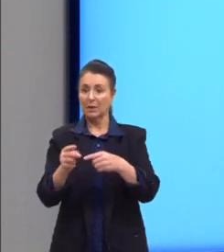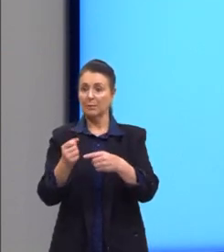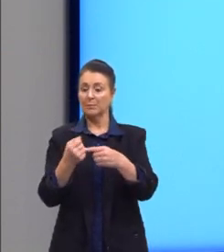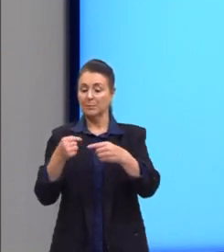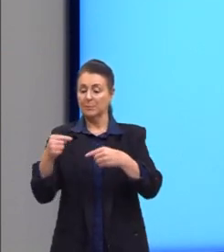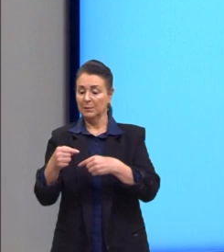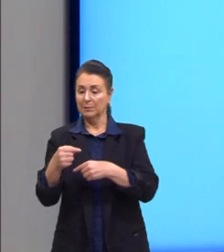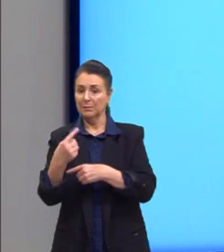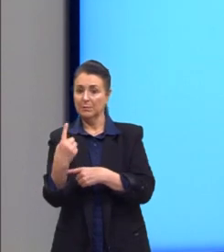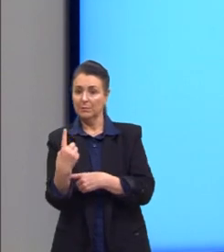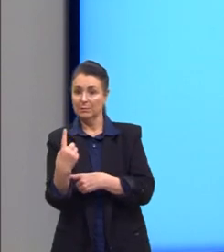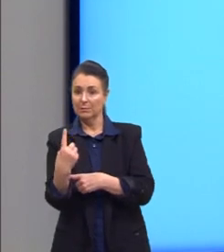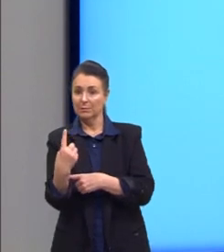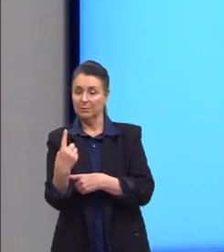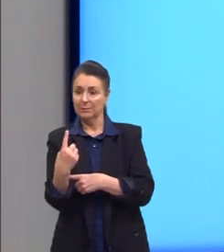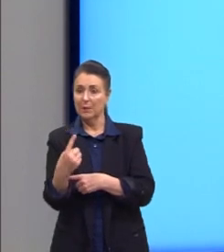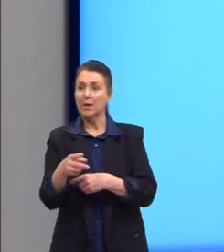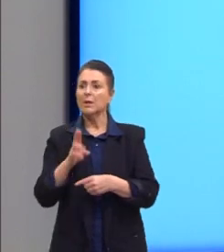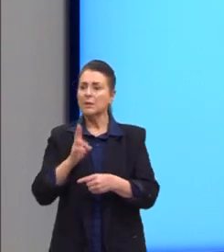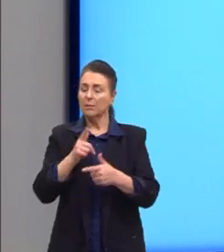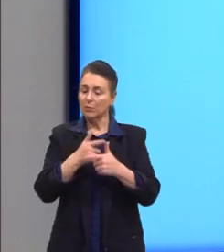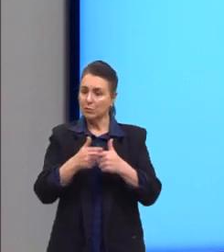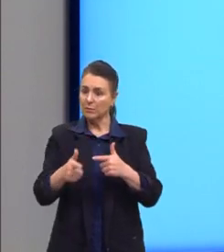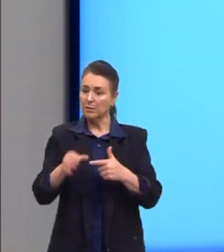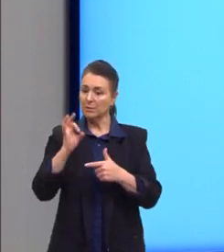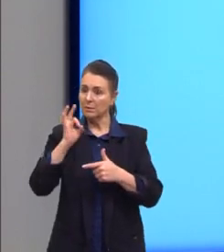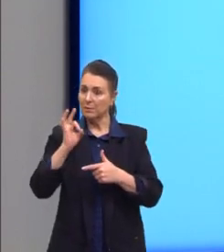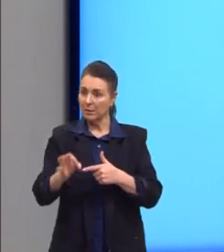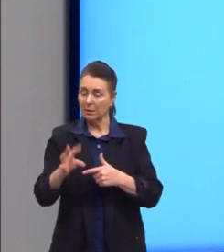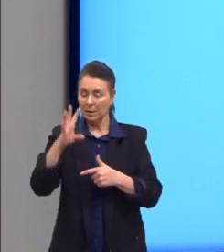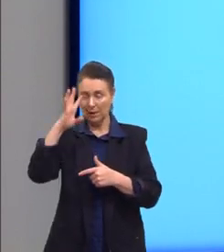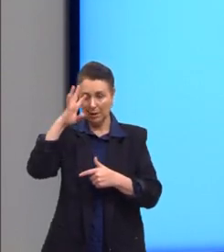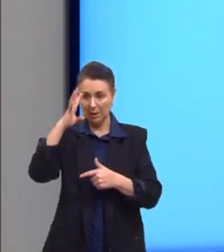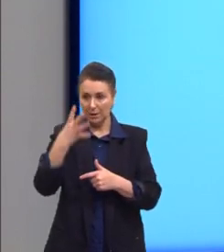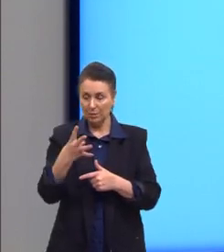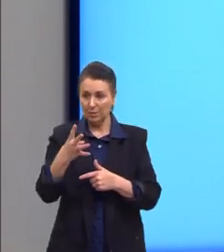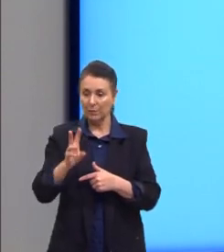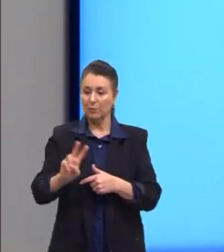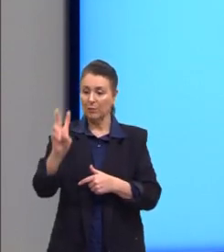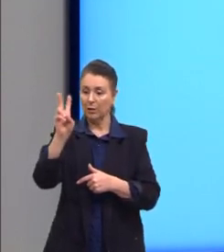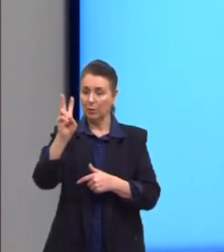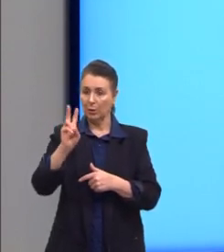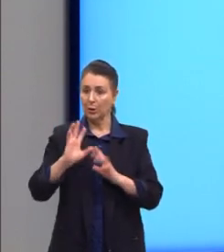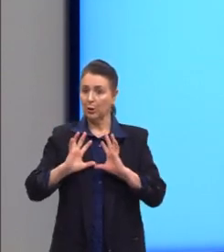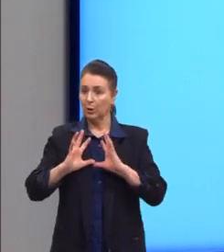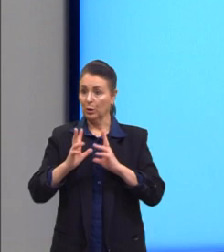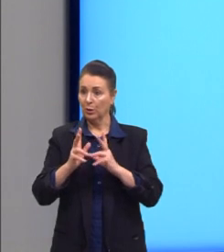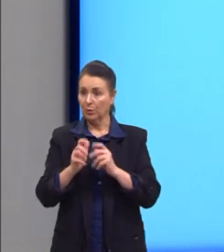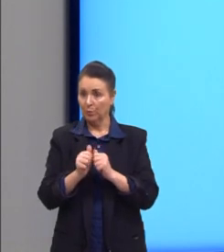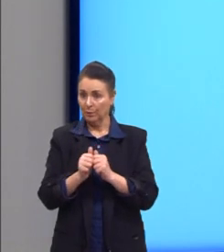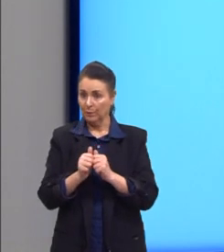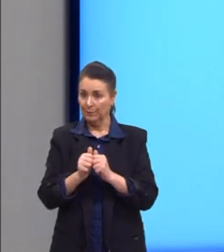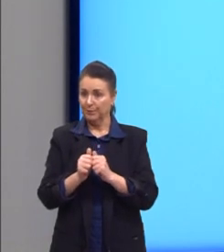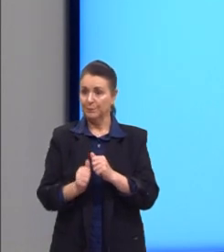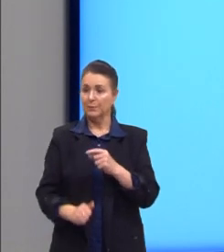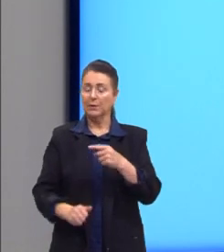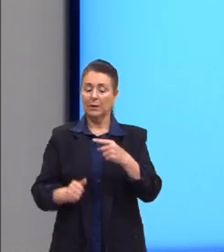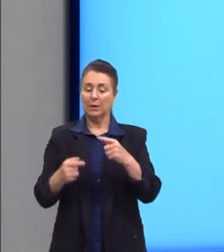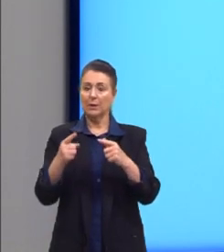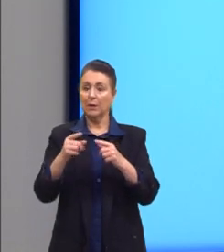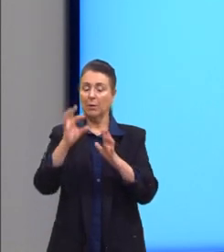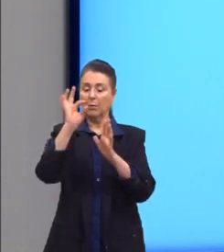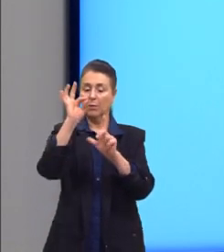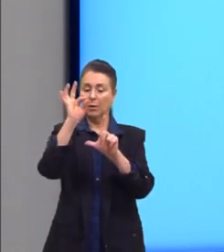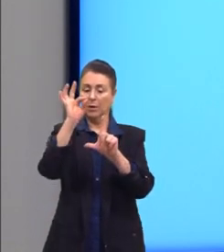Sempre que for uma divisão exata, a gente pode resolver e colocar o valor inteiro. Nesse caso aqui, a coordenada, então,